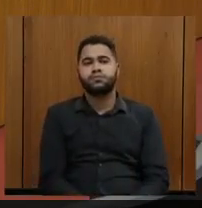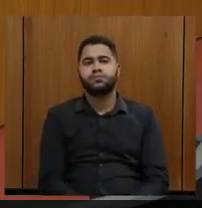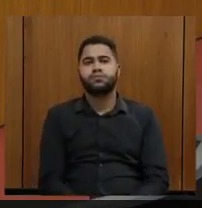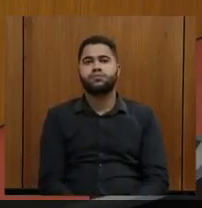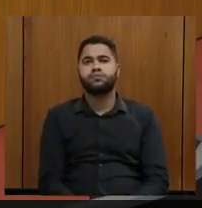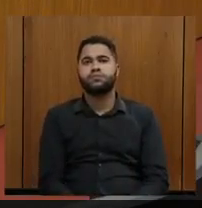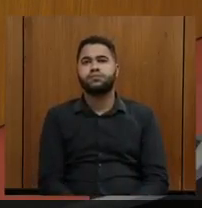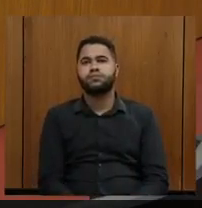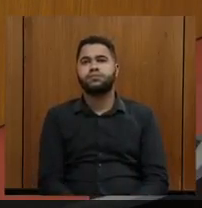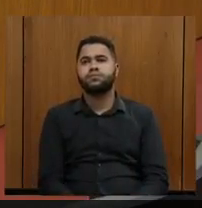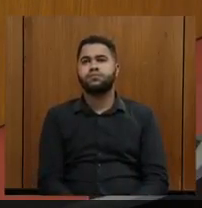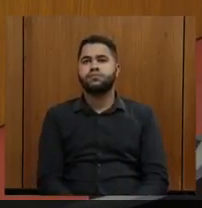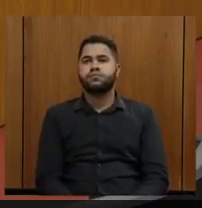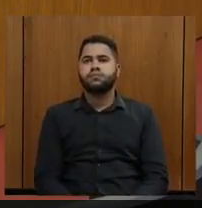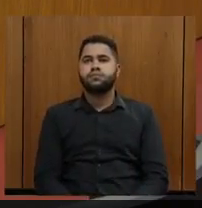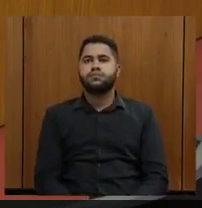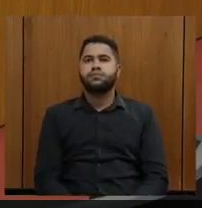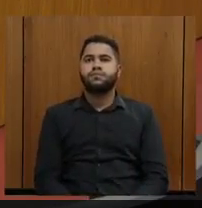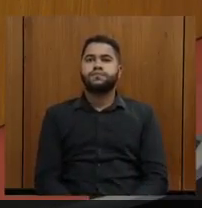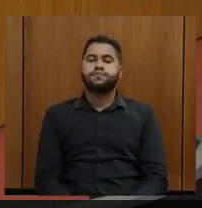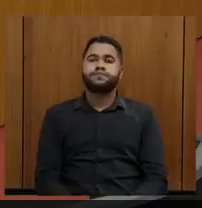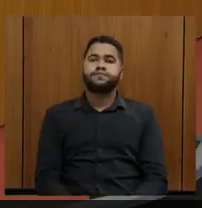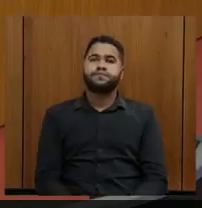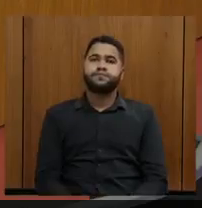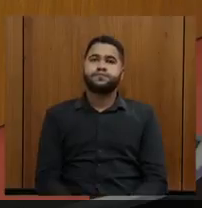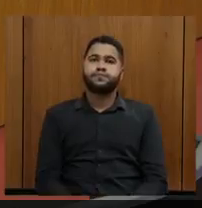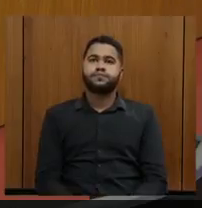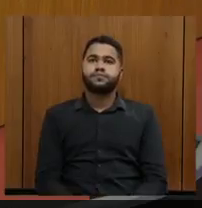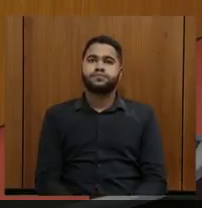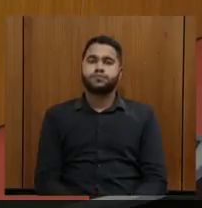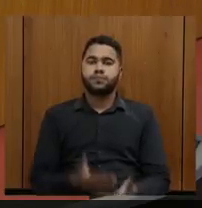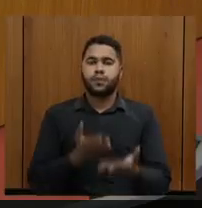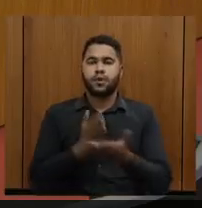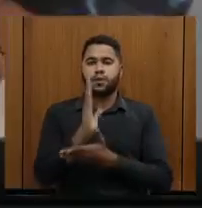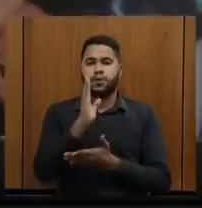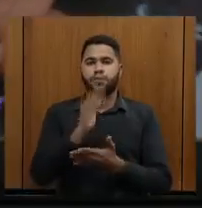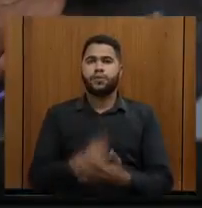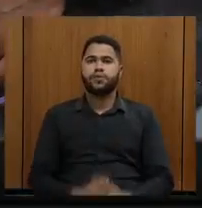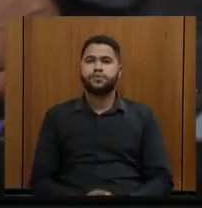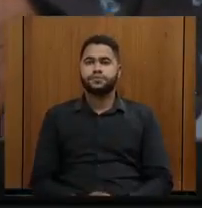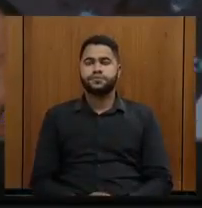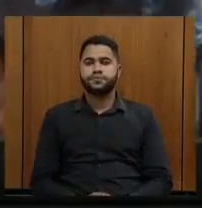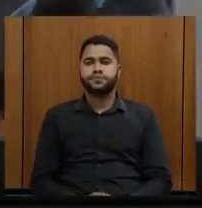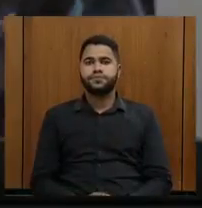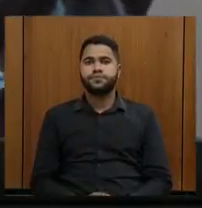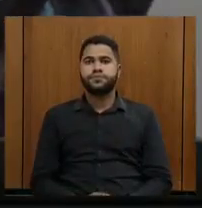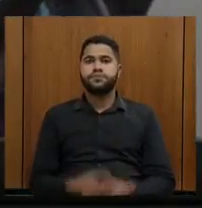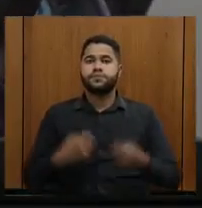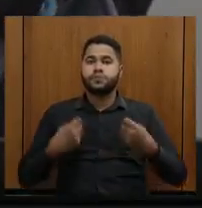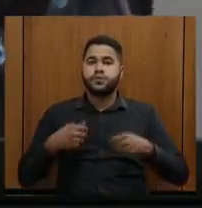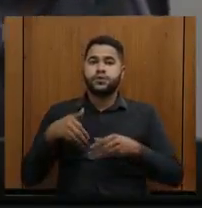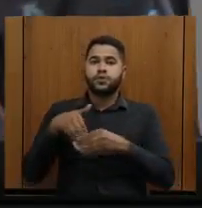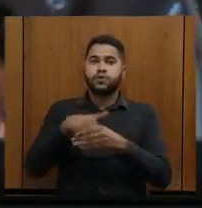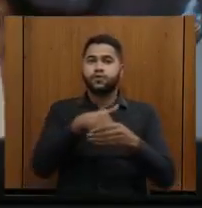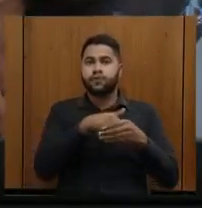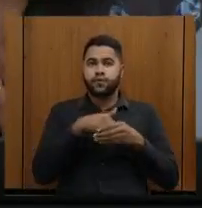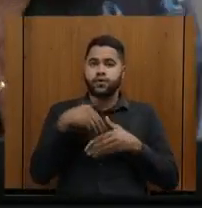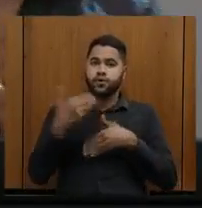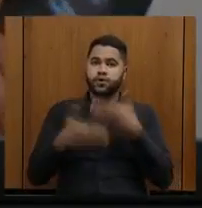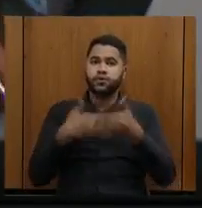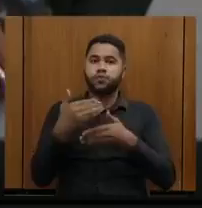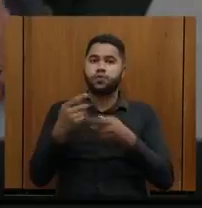os deputados que aprovam, permaneçam como se encontra. Aprovado. Ela tem que ser votada também no desenvolvimento